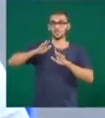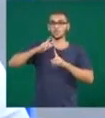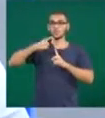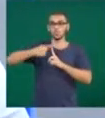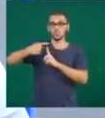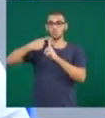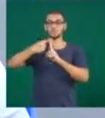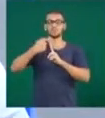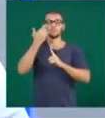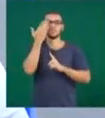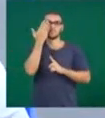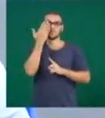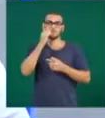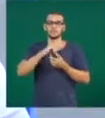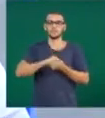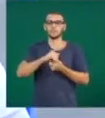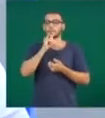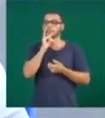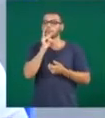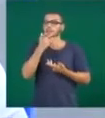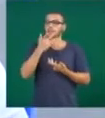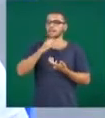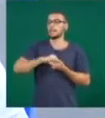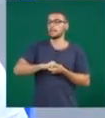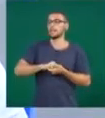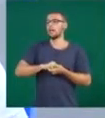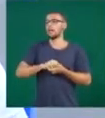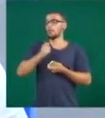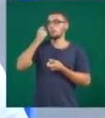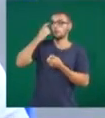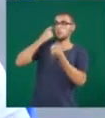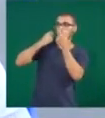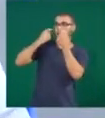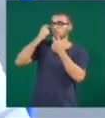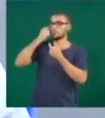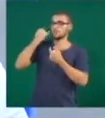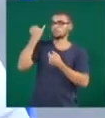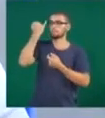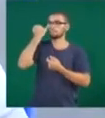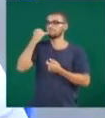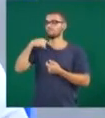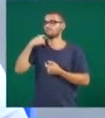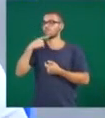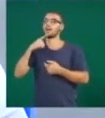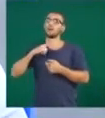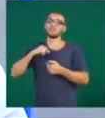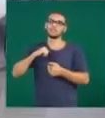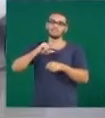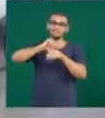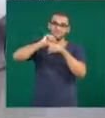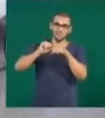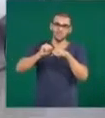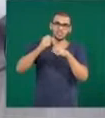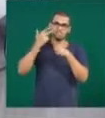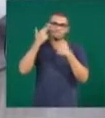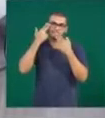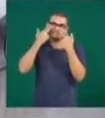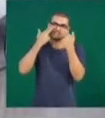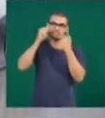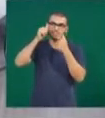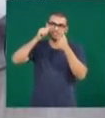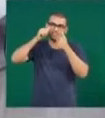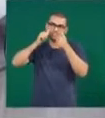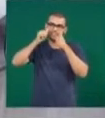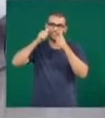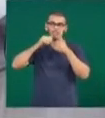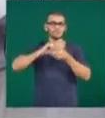Quando o laser ou o colírio são ineficazes, existem procedimentos cirúrgicos. Doutor Fauzi, existe